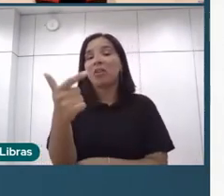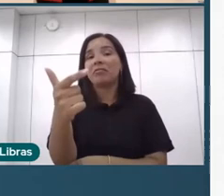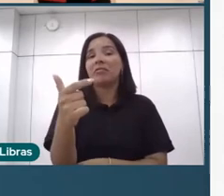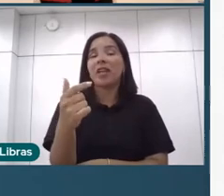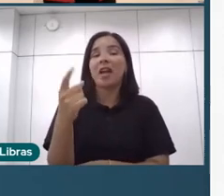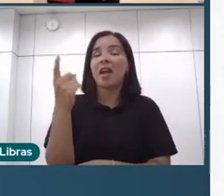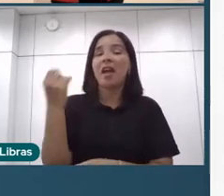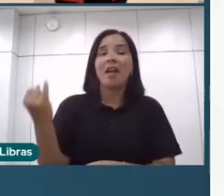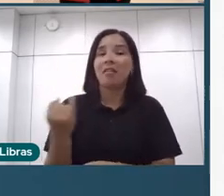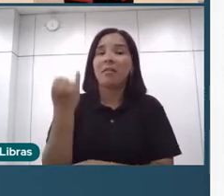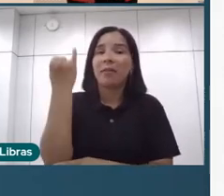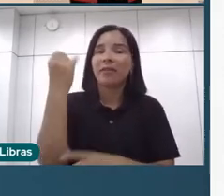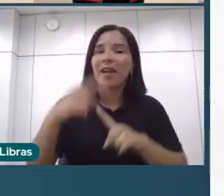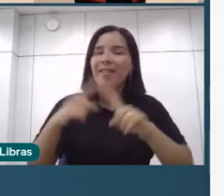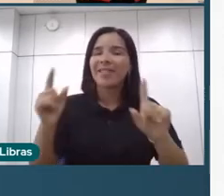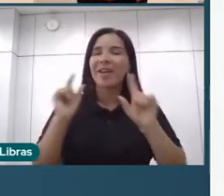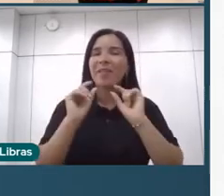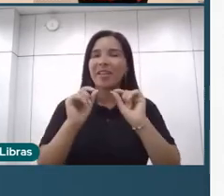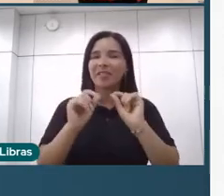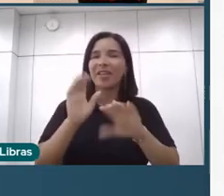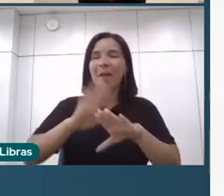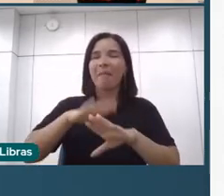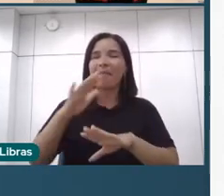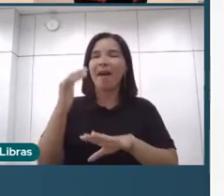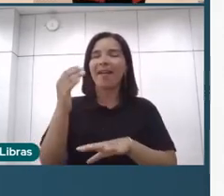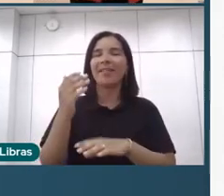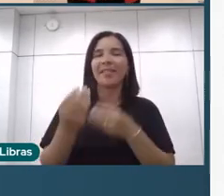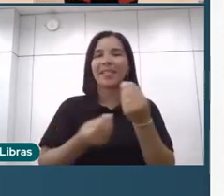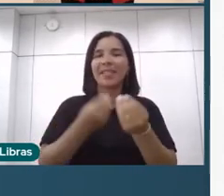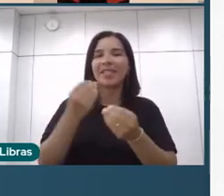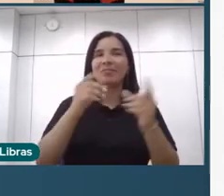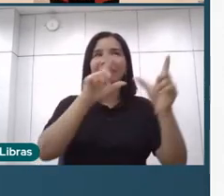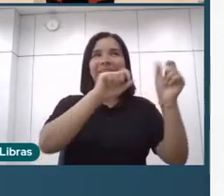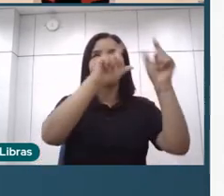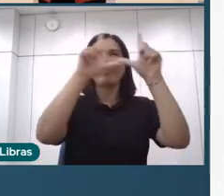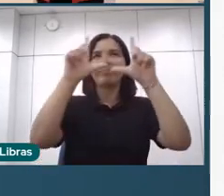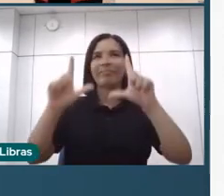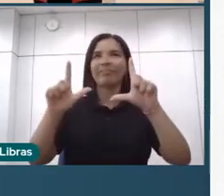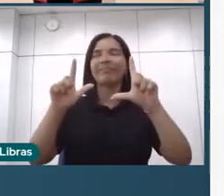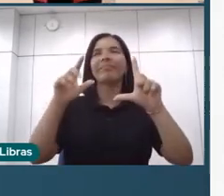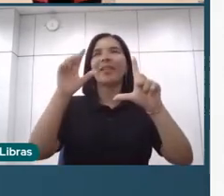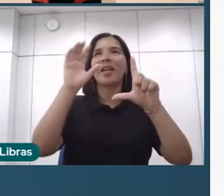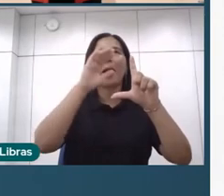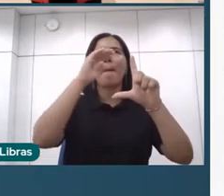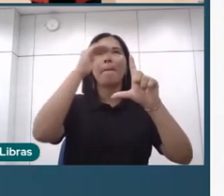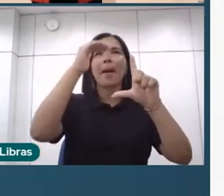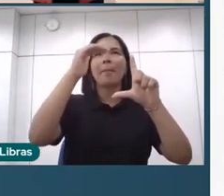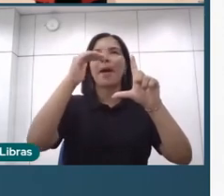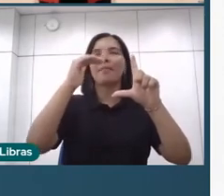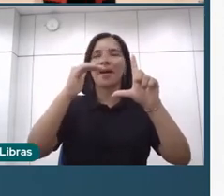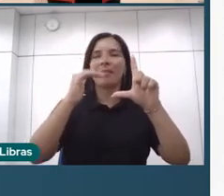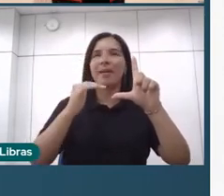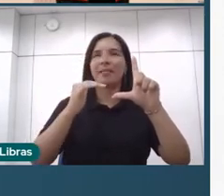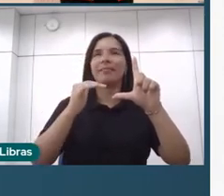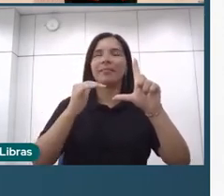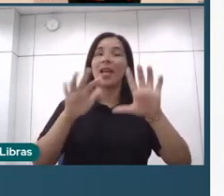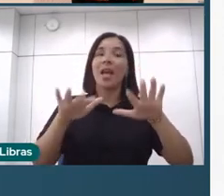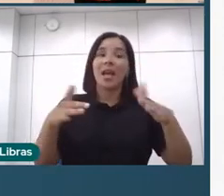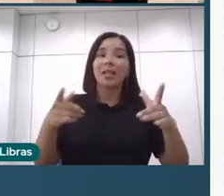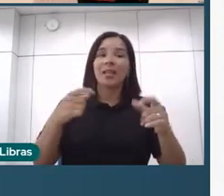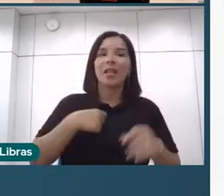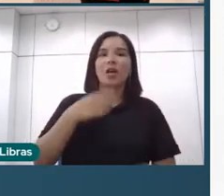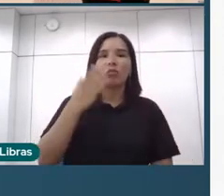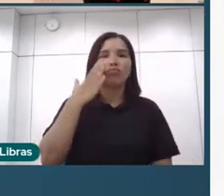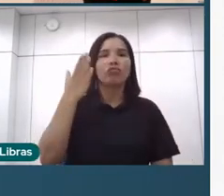né, melhor conhecimento sobre aquele recorte, né, que a está fazendo aqui. E, vocês, todo mundo deve ter visto, a gente tem um